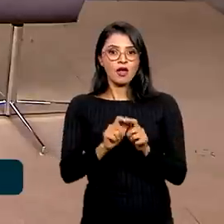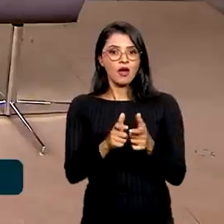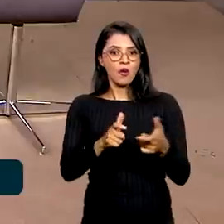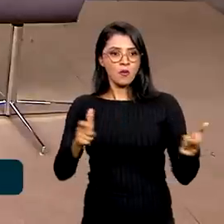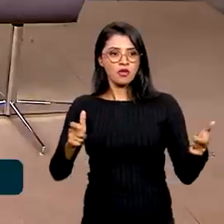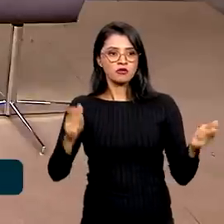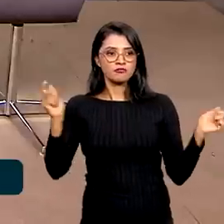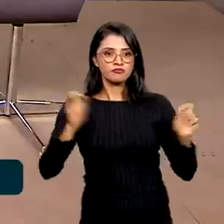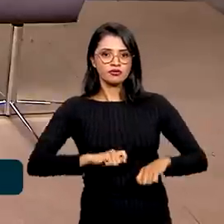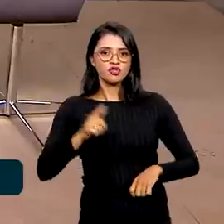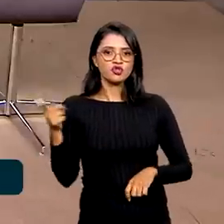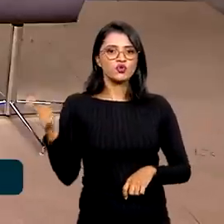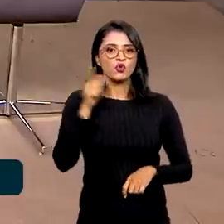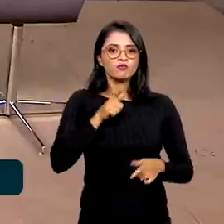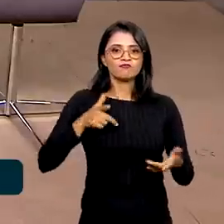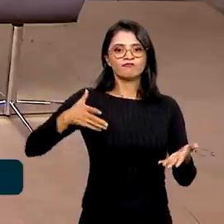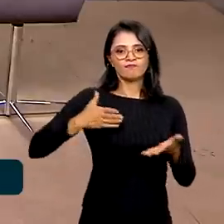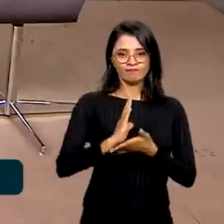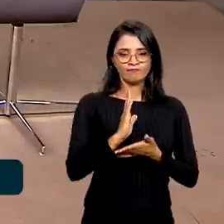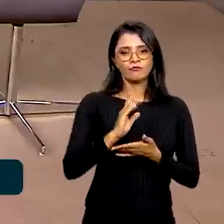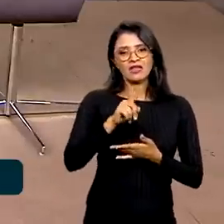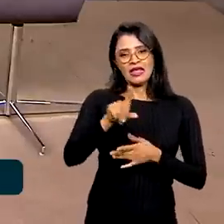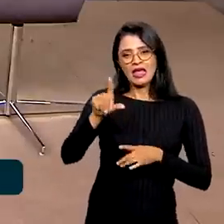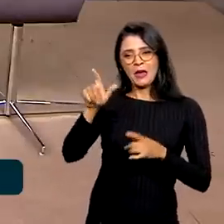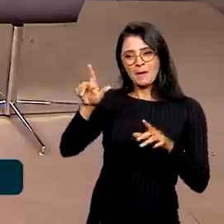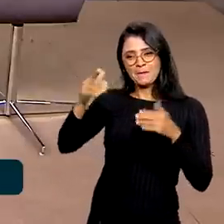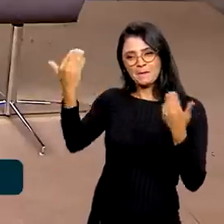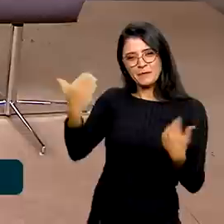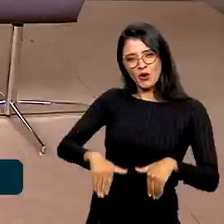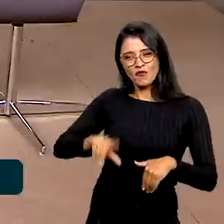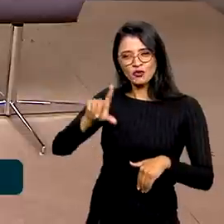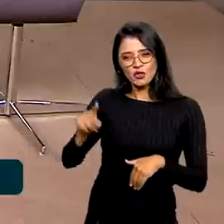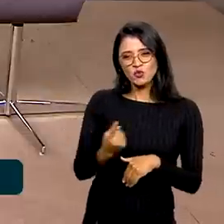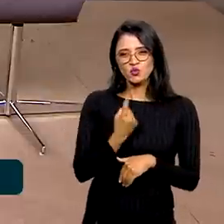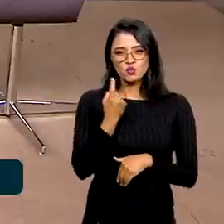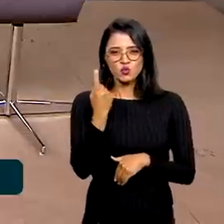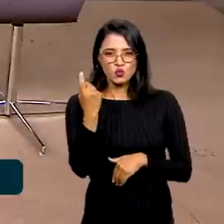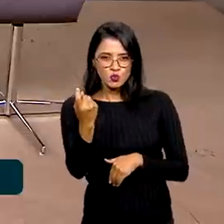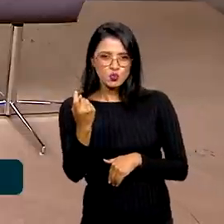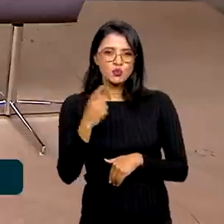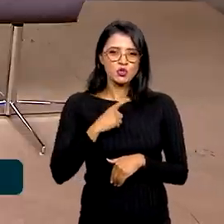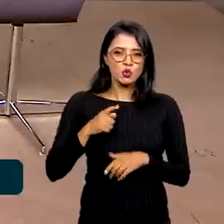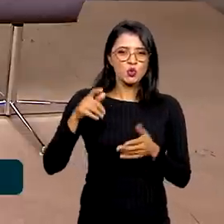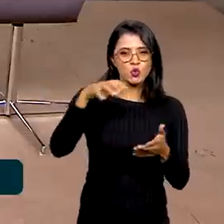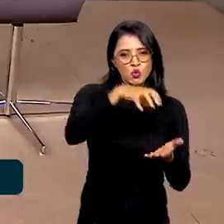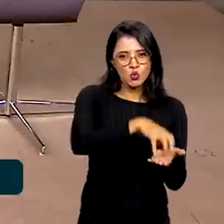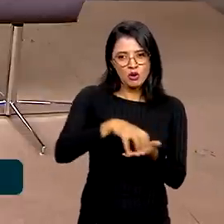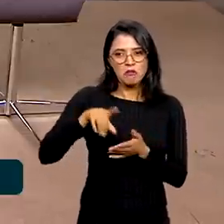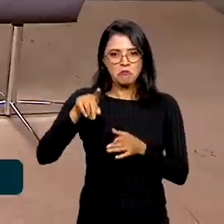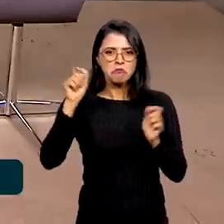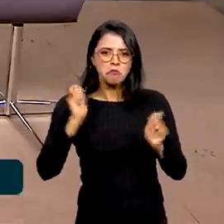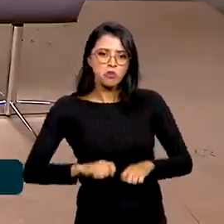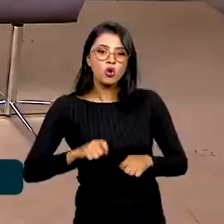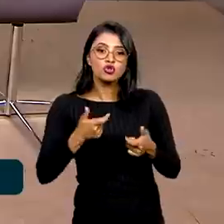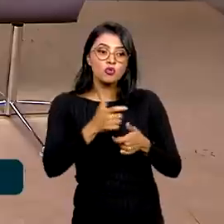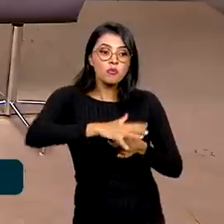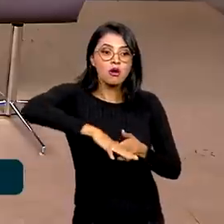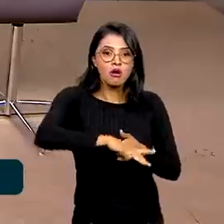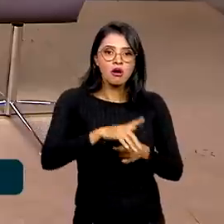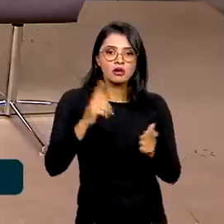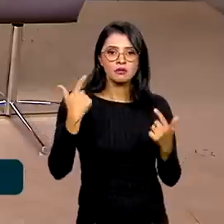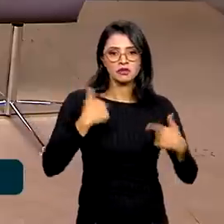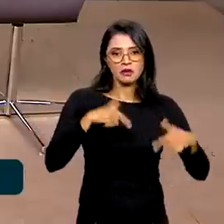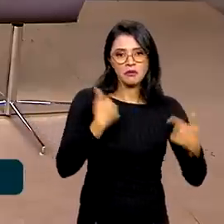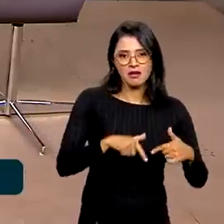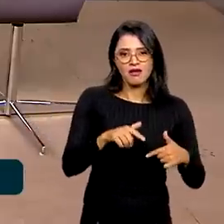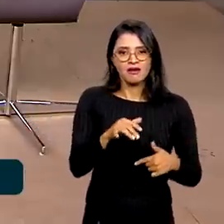as suas chances. Porque ao invés de ele fazer uma prova escolhendo apenas um órgão ou uma carreira, ele pode, escolhendo uma área de atuação, por exemplo, a área